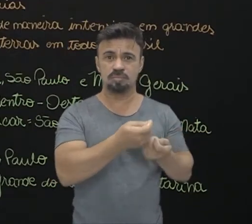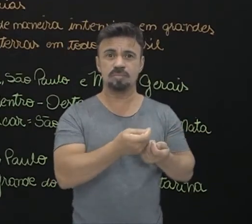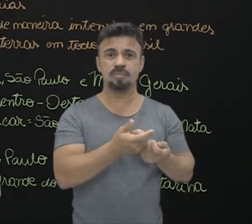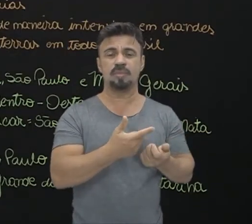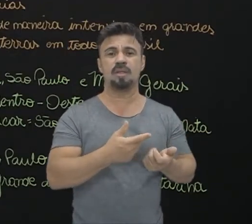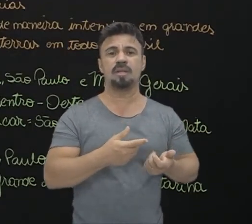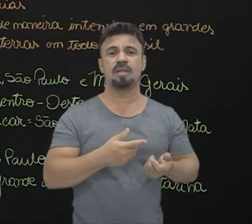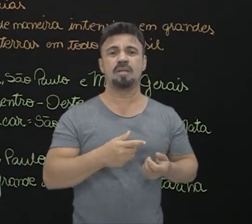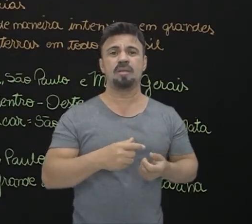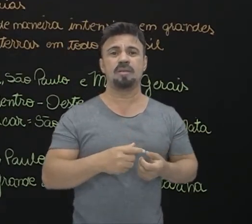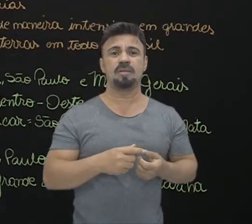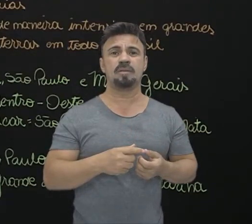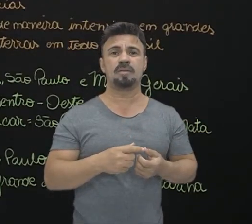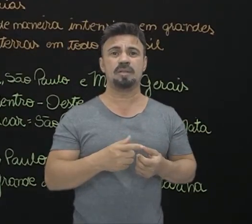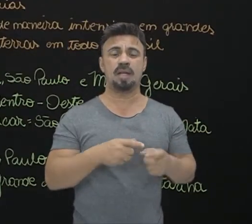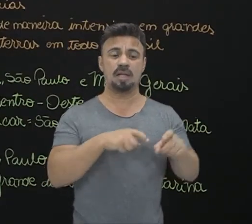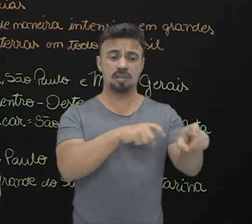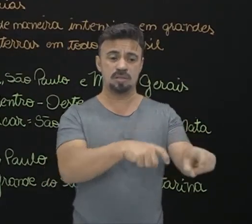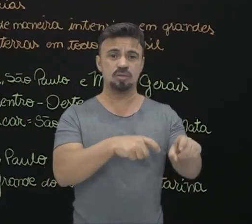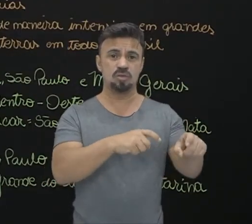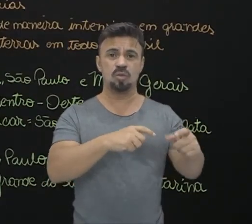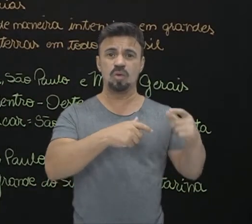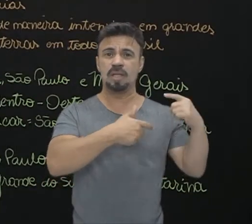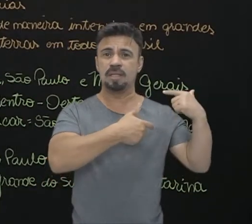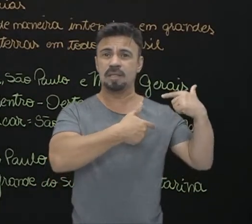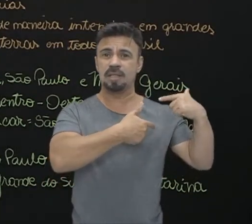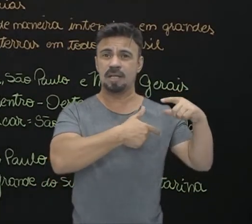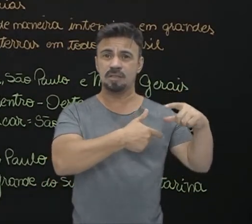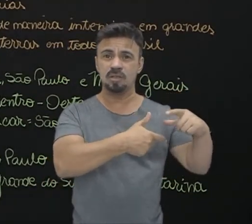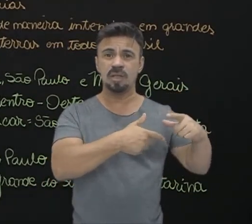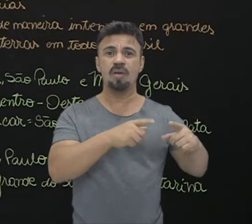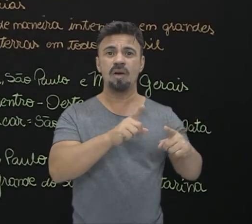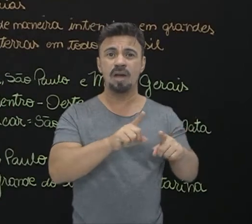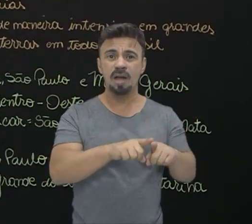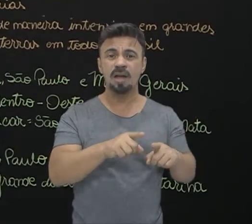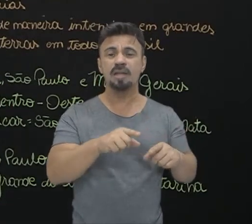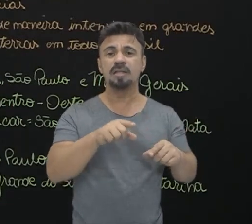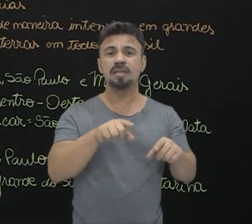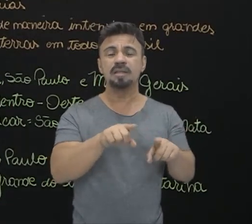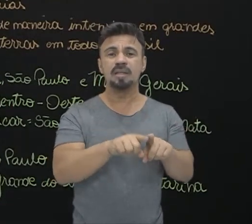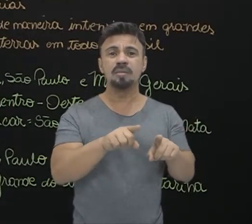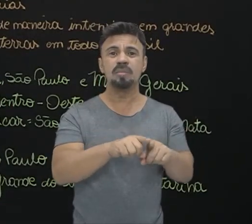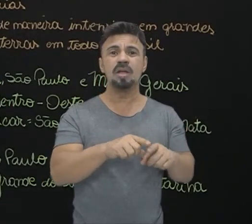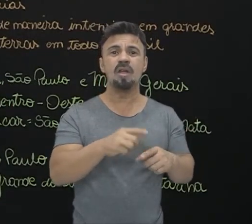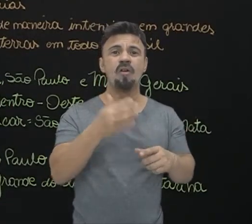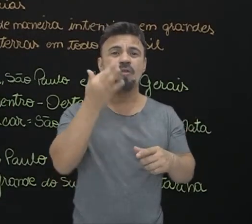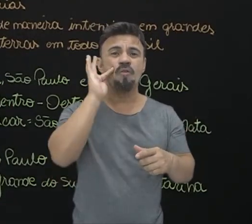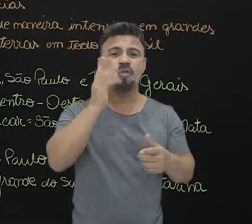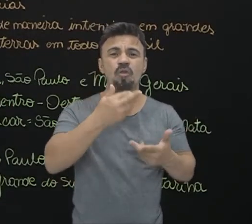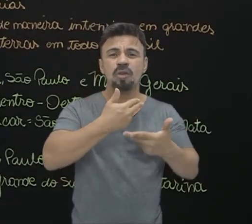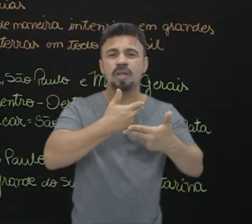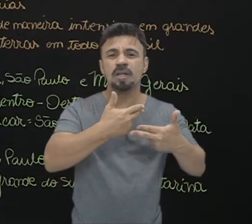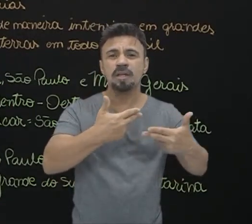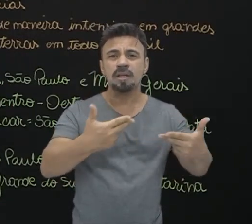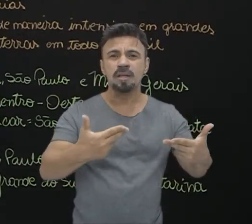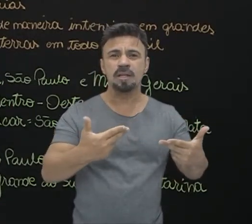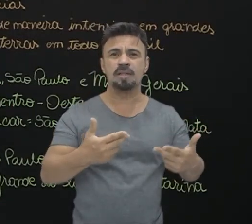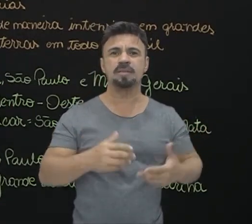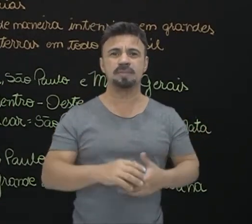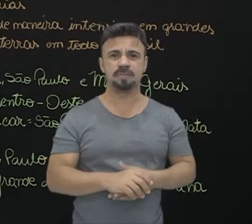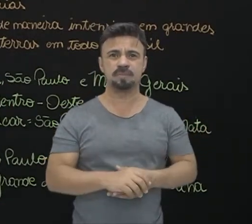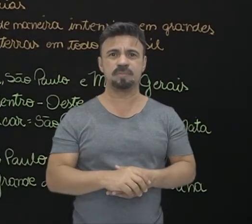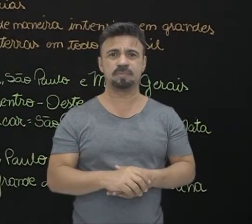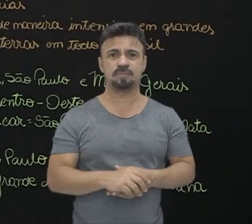abastecido pela agricultura tradicional, ele sempre vai ser uma produção hortifrutigrangeira. Essa